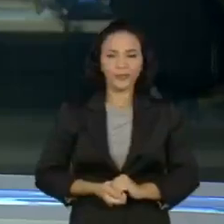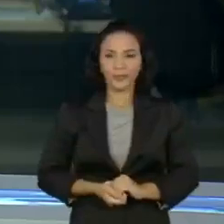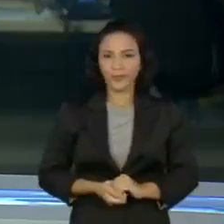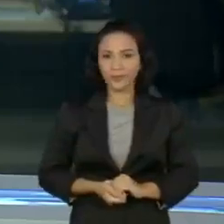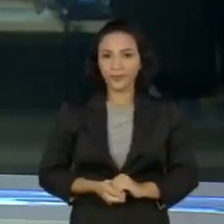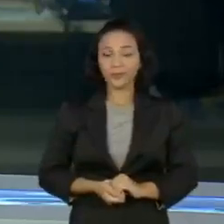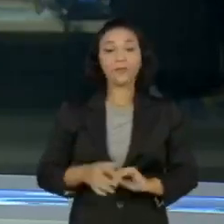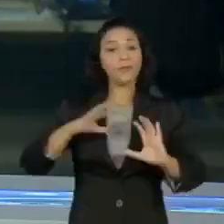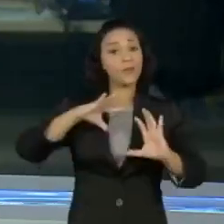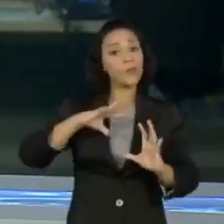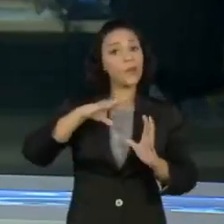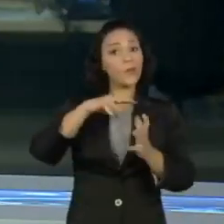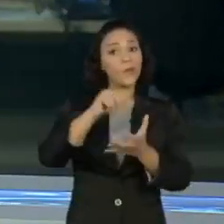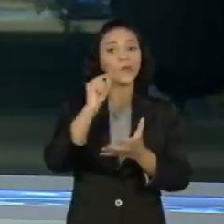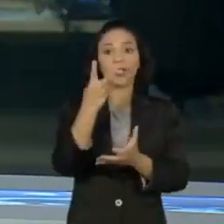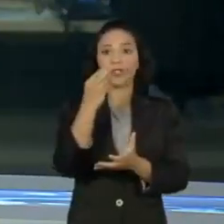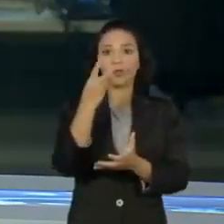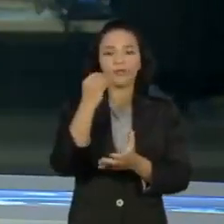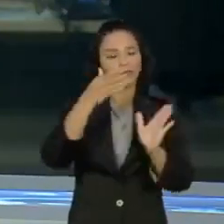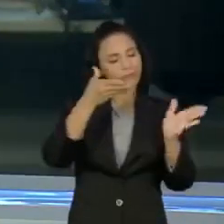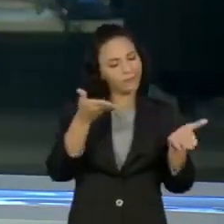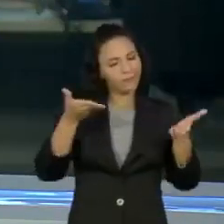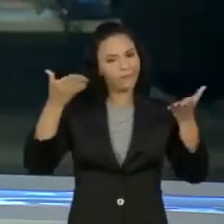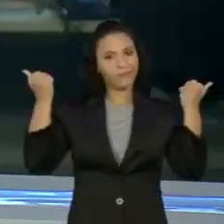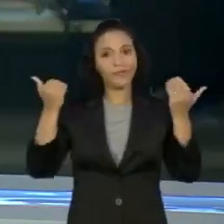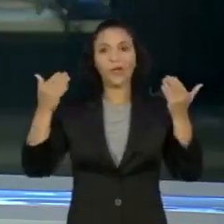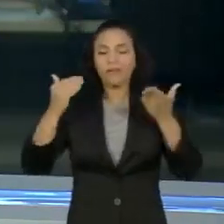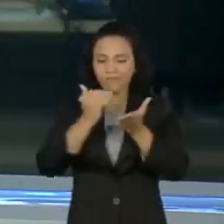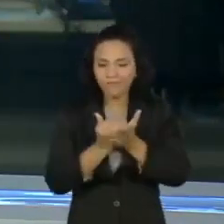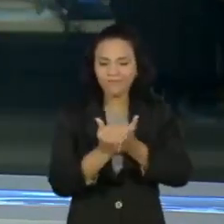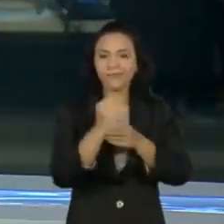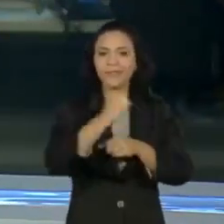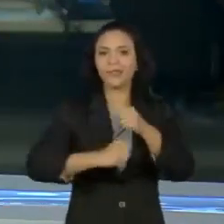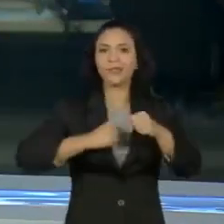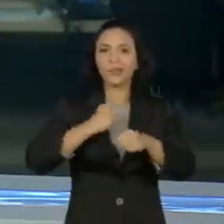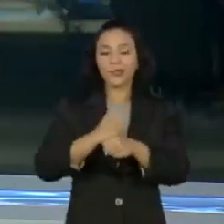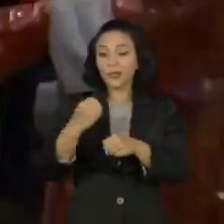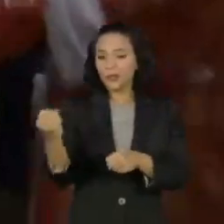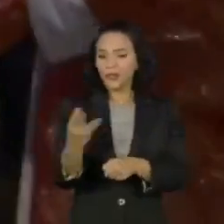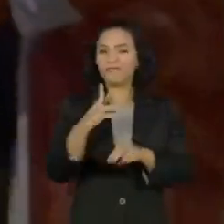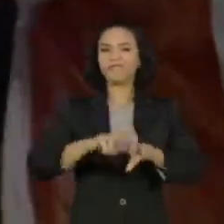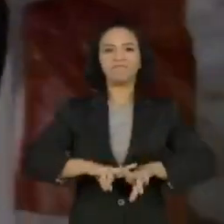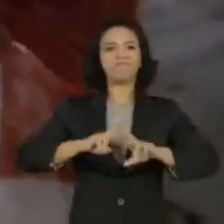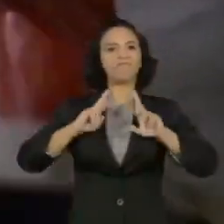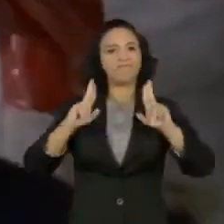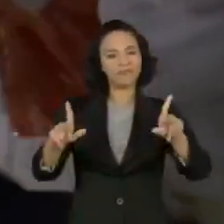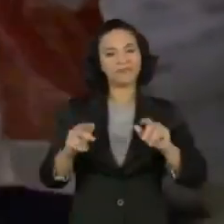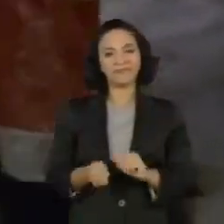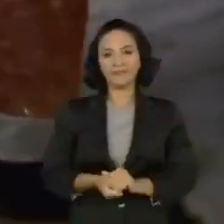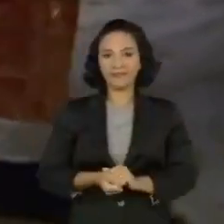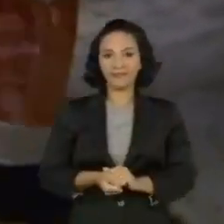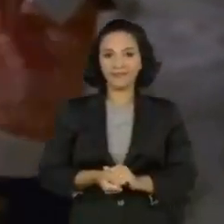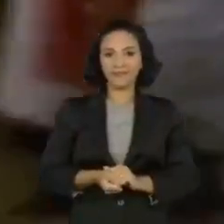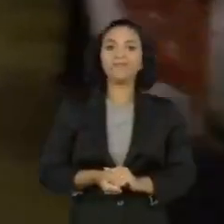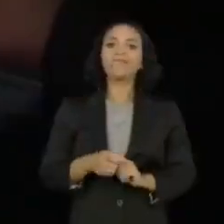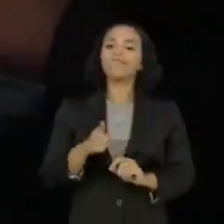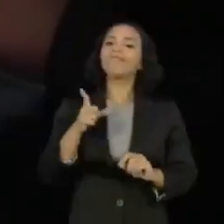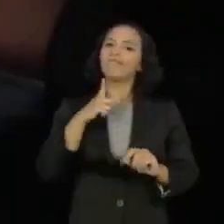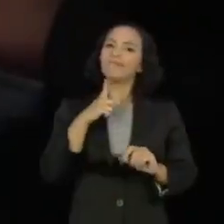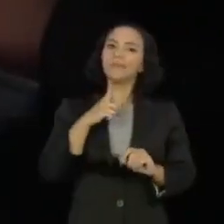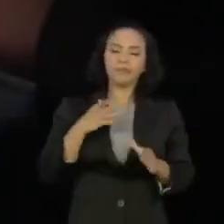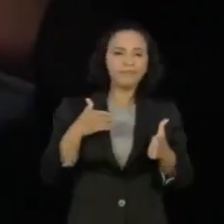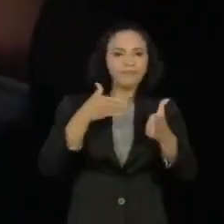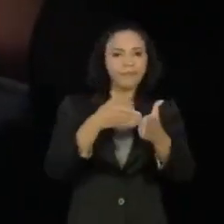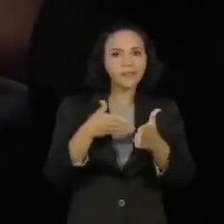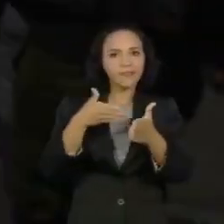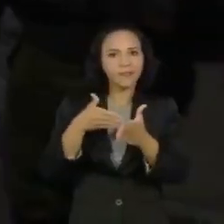O mundo deixou para trás 2020 e entrou no Ano Novo de um jeito diferente. Apesar das restrições que